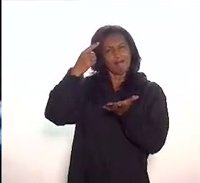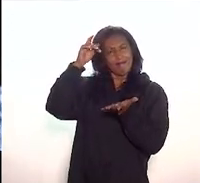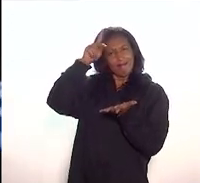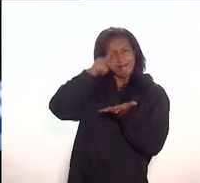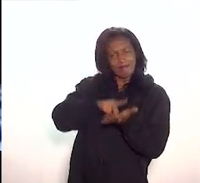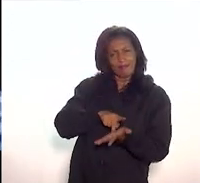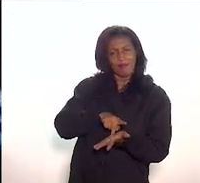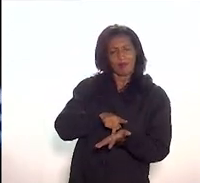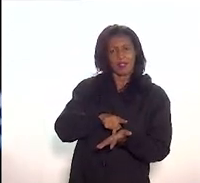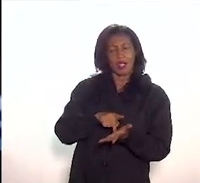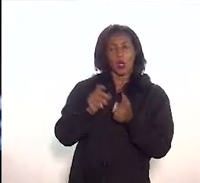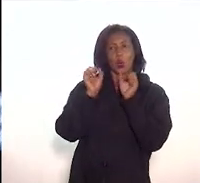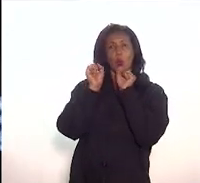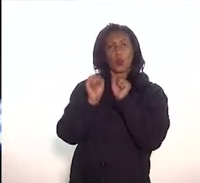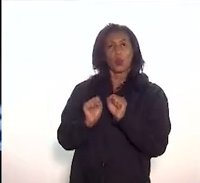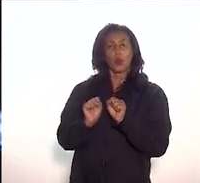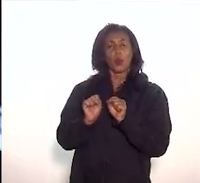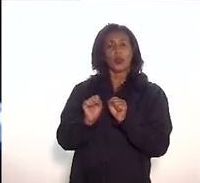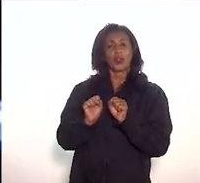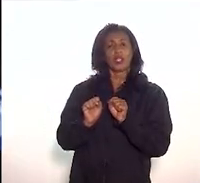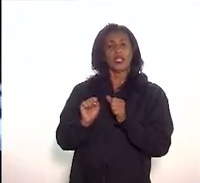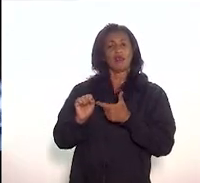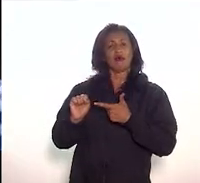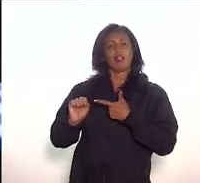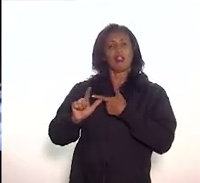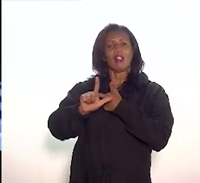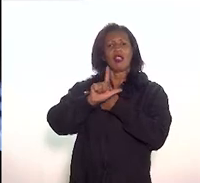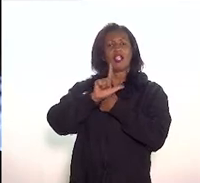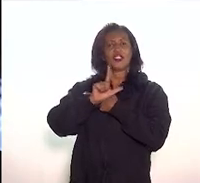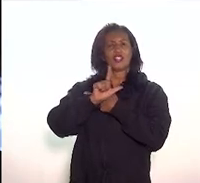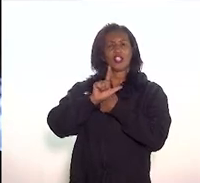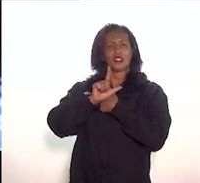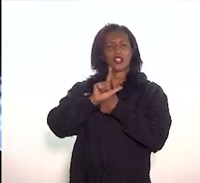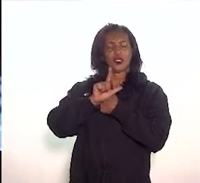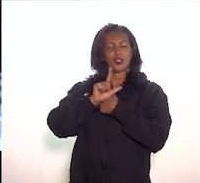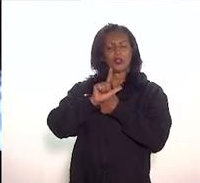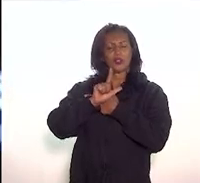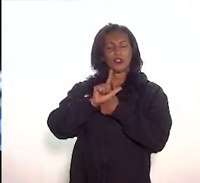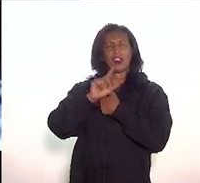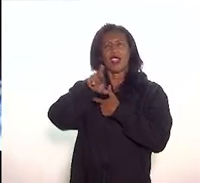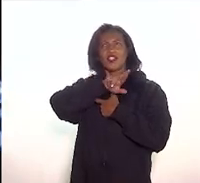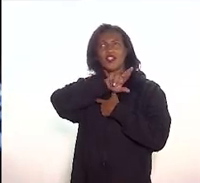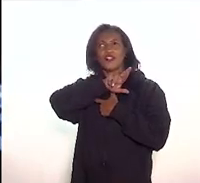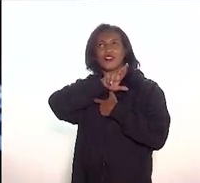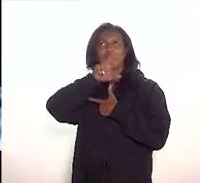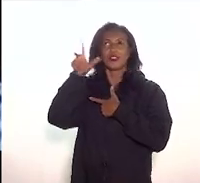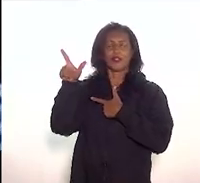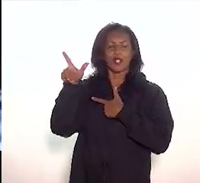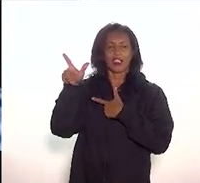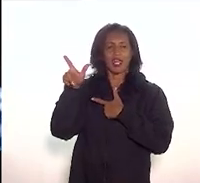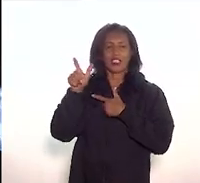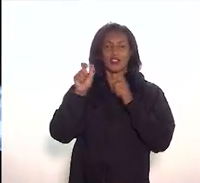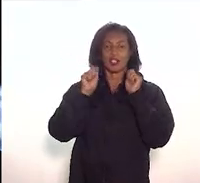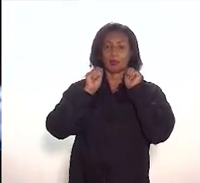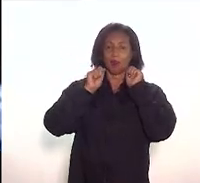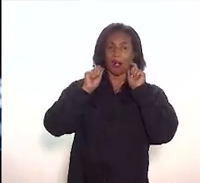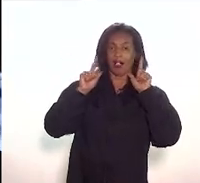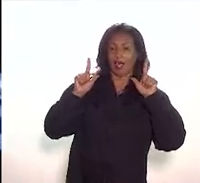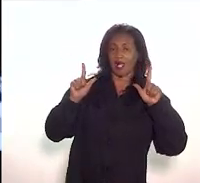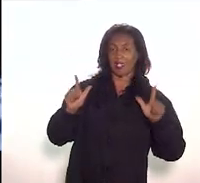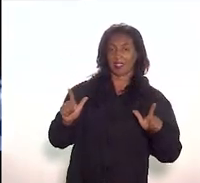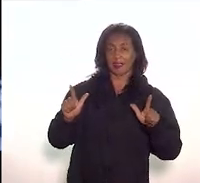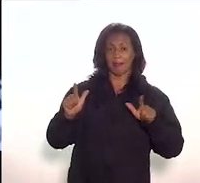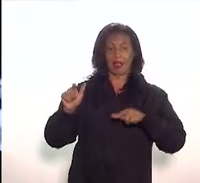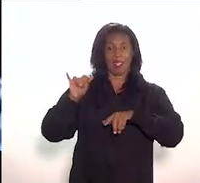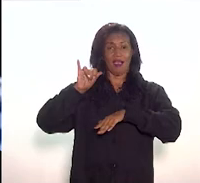da tradição do poder legislativo do Palácio Tiradentes, porque é um pouco diferente, a Assembleia legislando sobre a